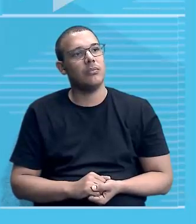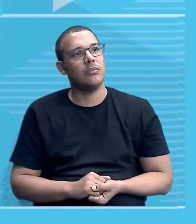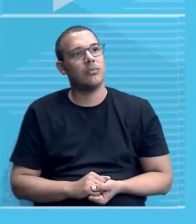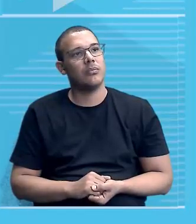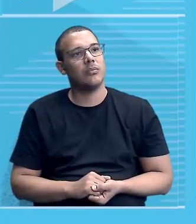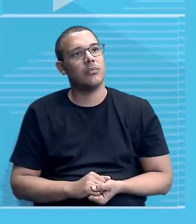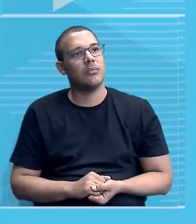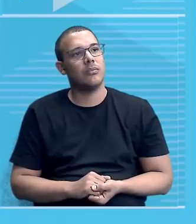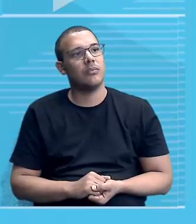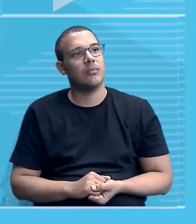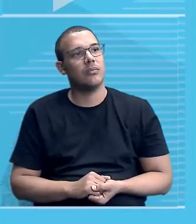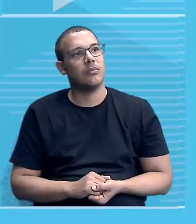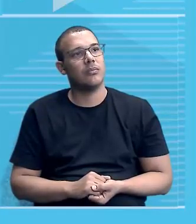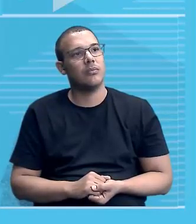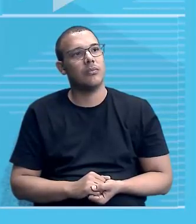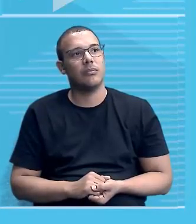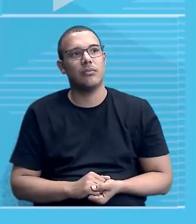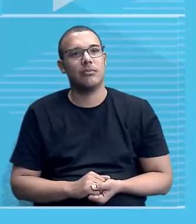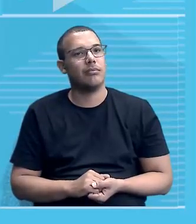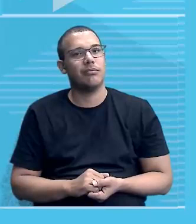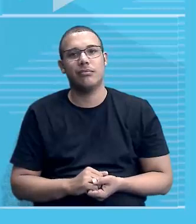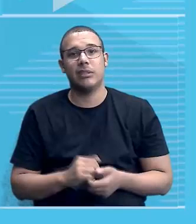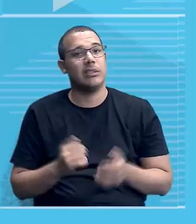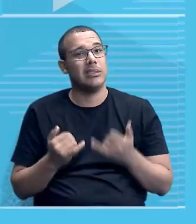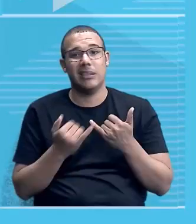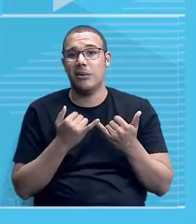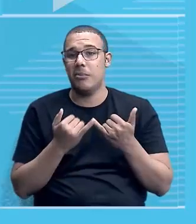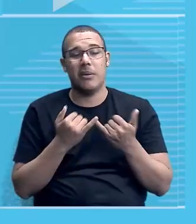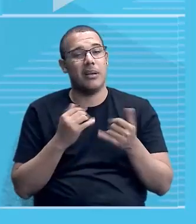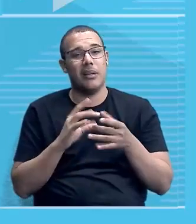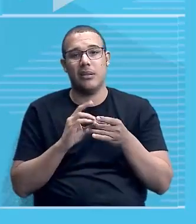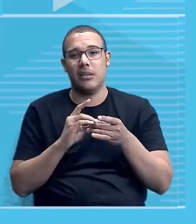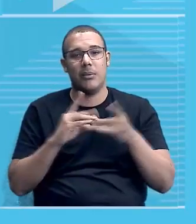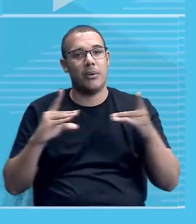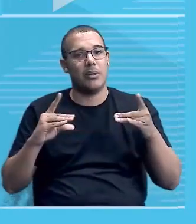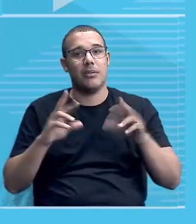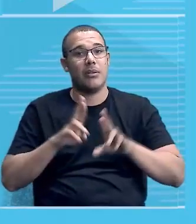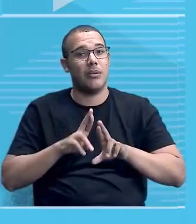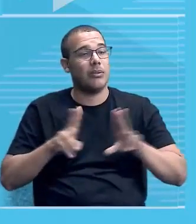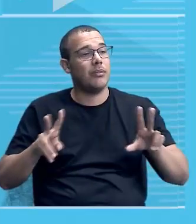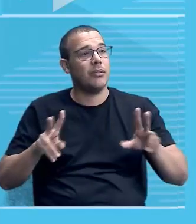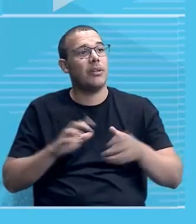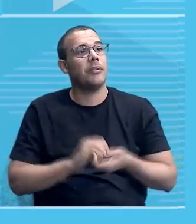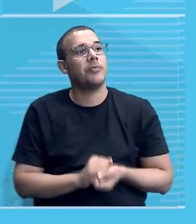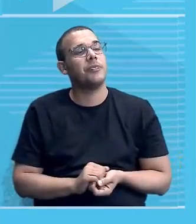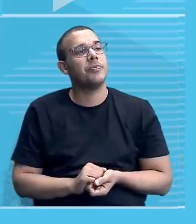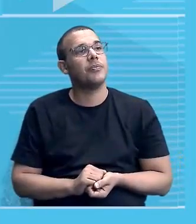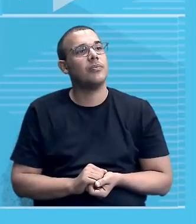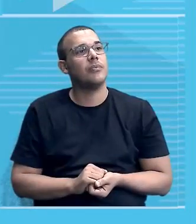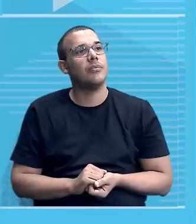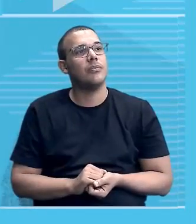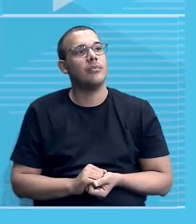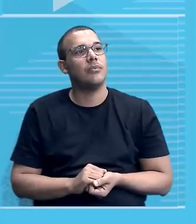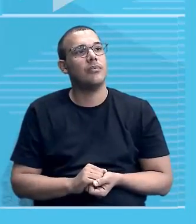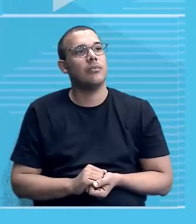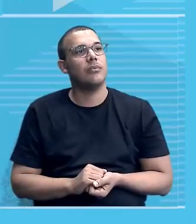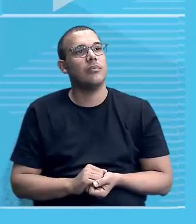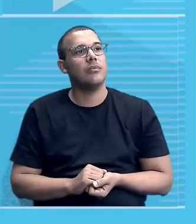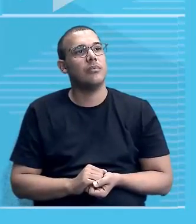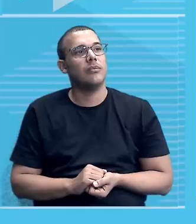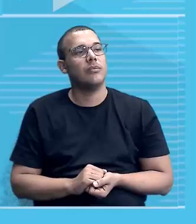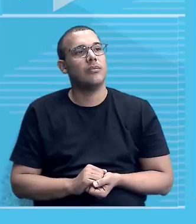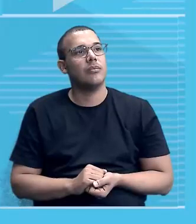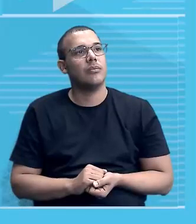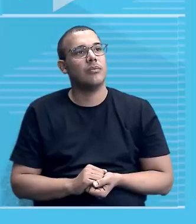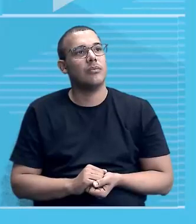como é que a democratização? Nós estamos vendo aqui do lado. Gerou pluripartidarismo, ou seja, vários partidos, e uma